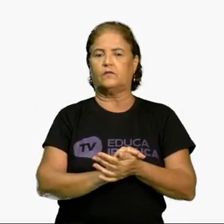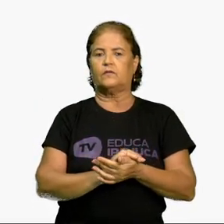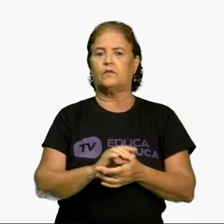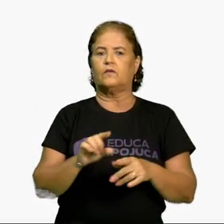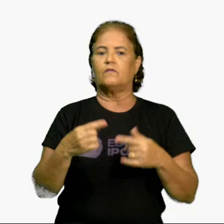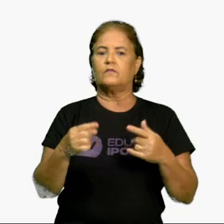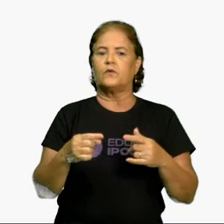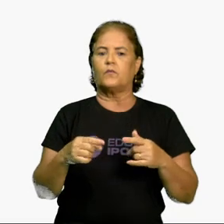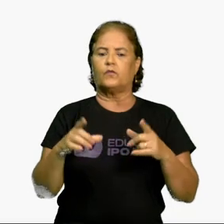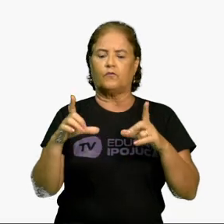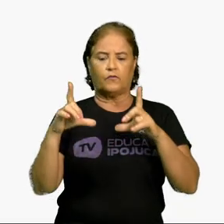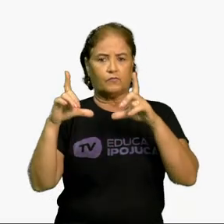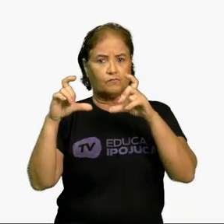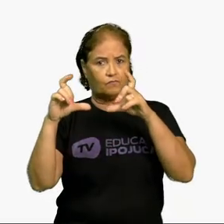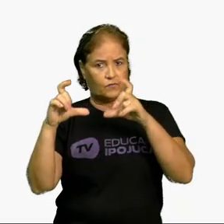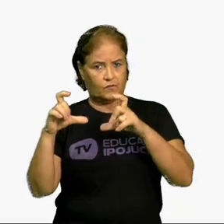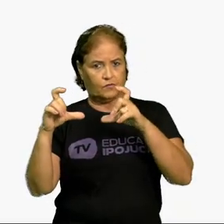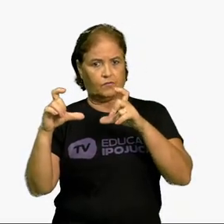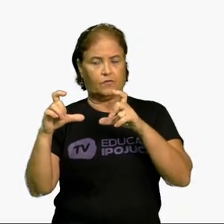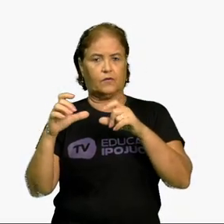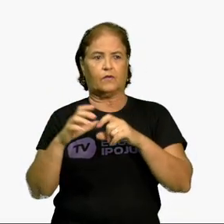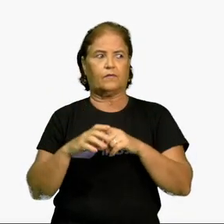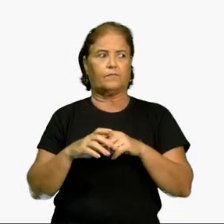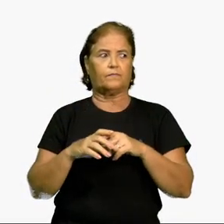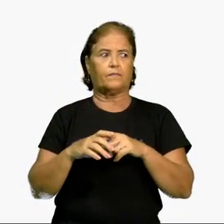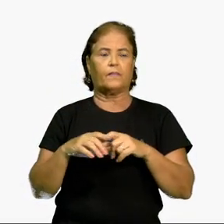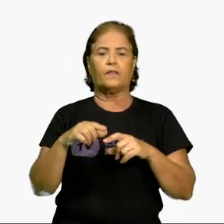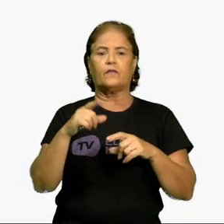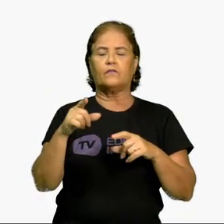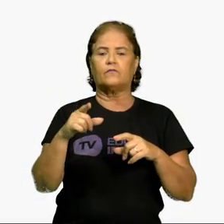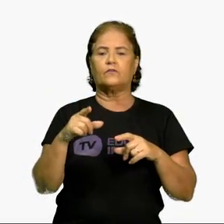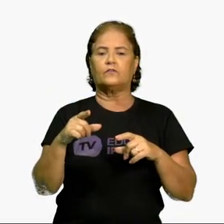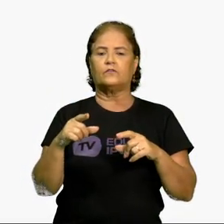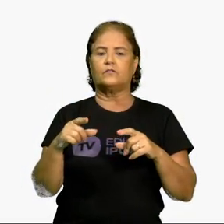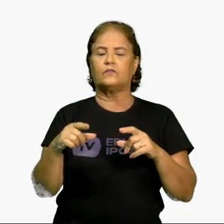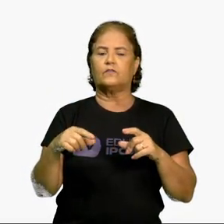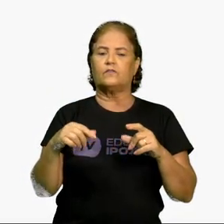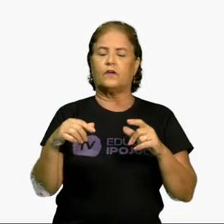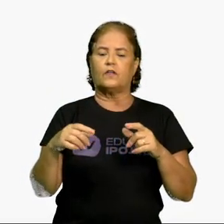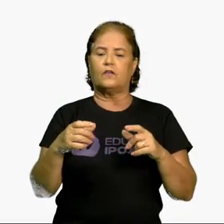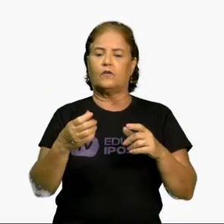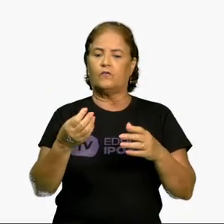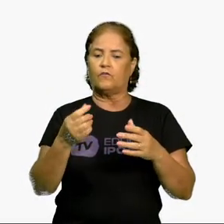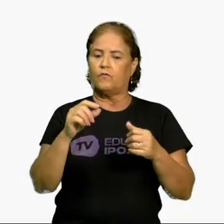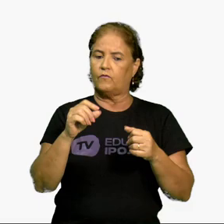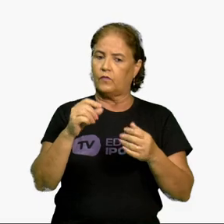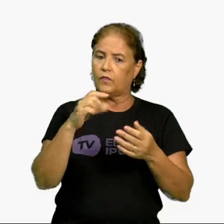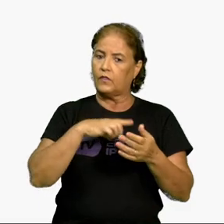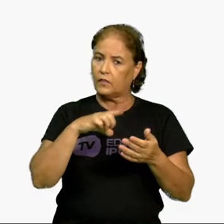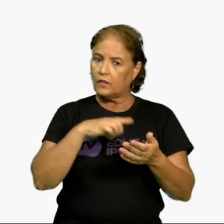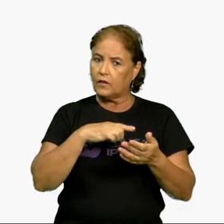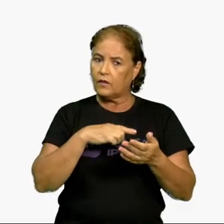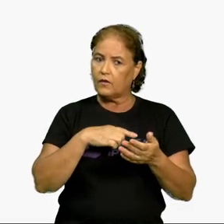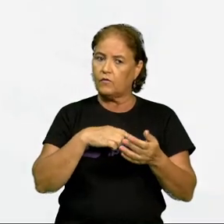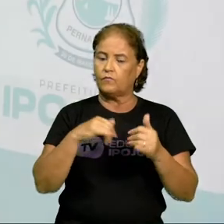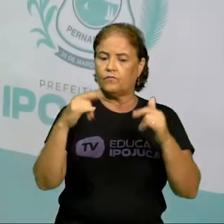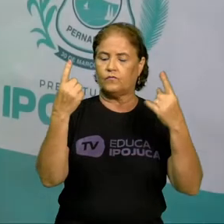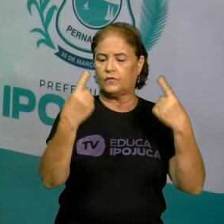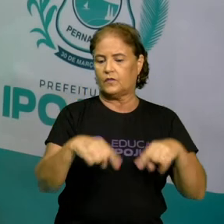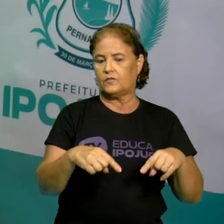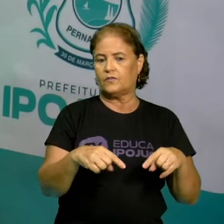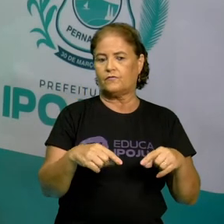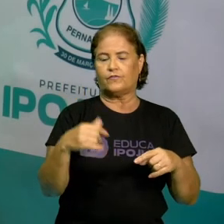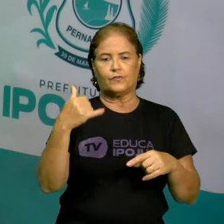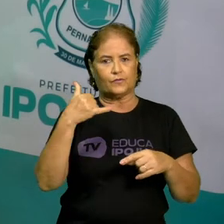o seu celular, com a câmera do seu celular. E você vai guardar esse desafio aí no seu celular. E espero que você